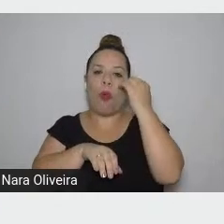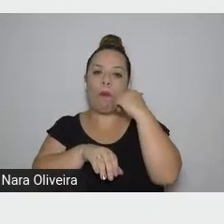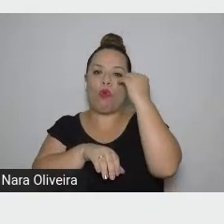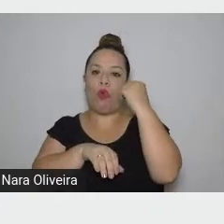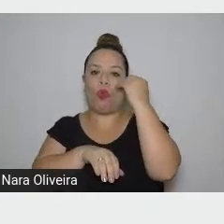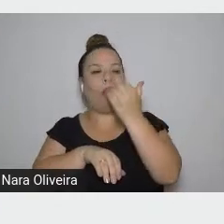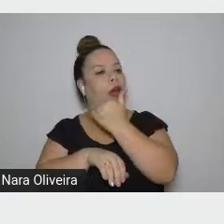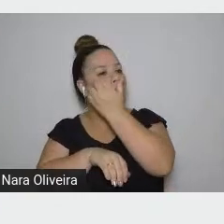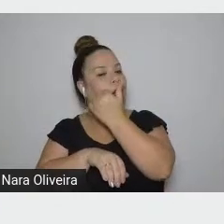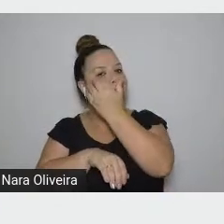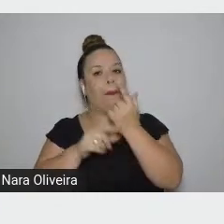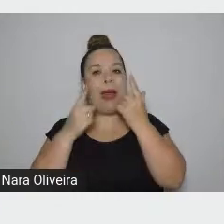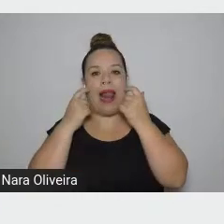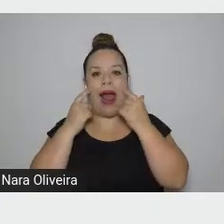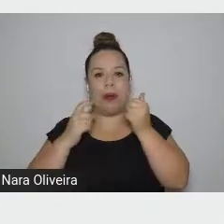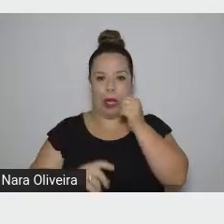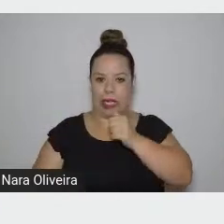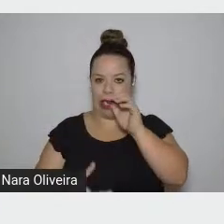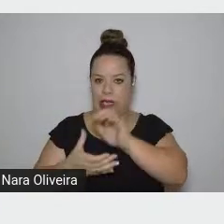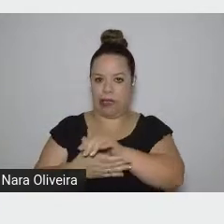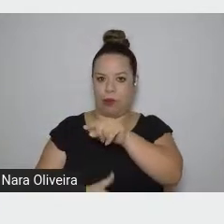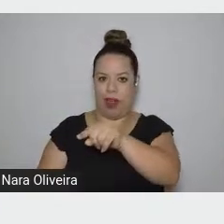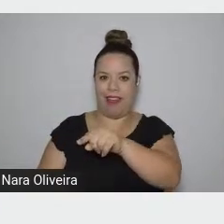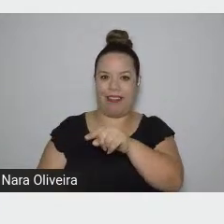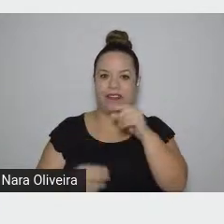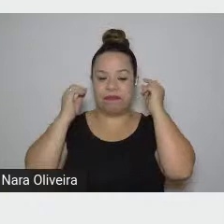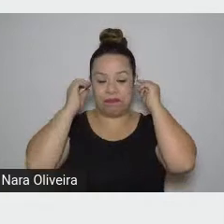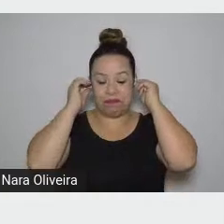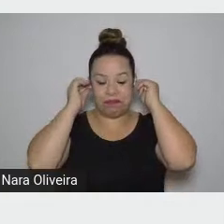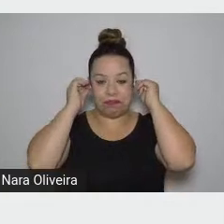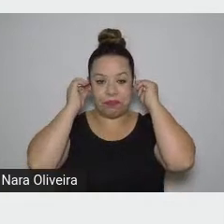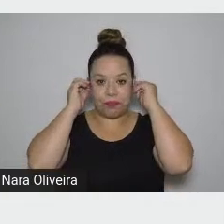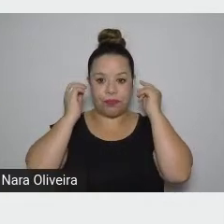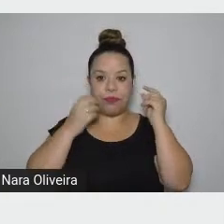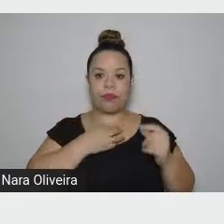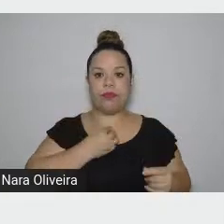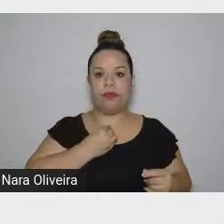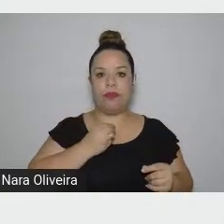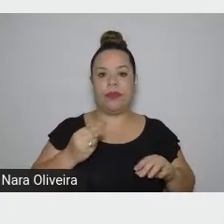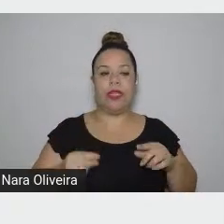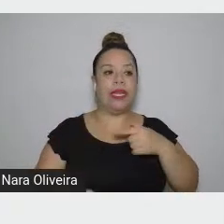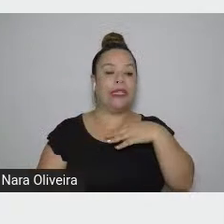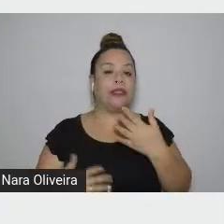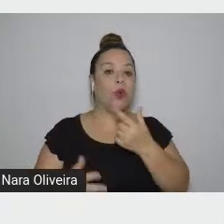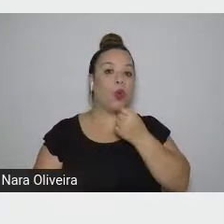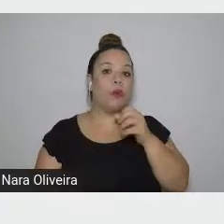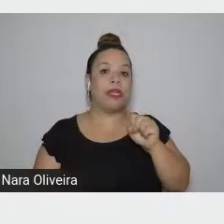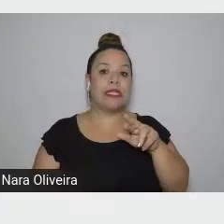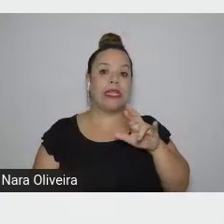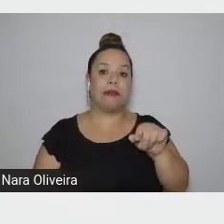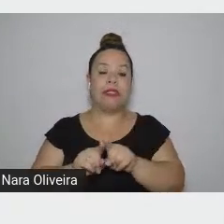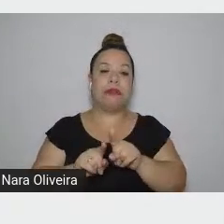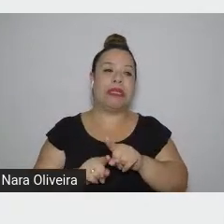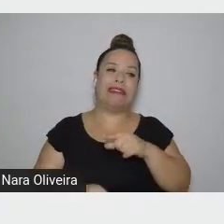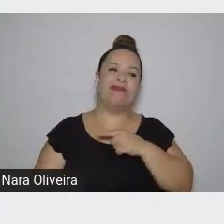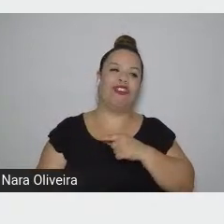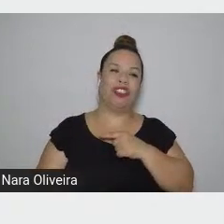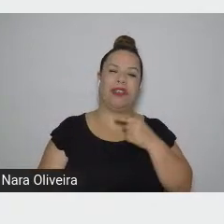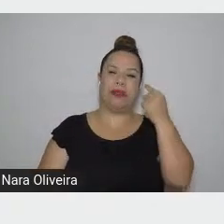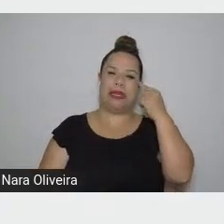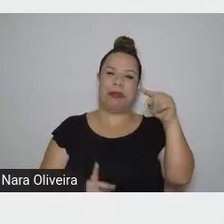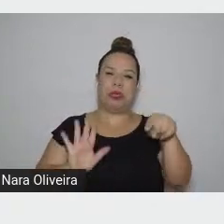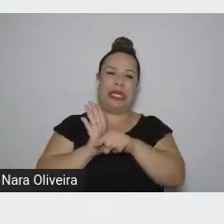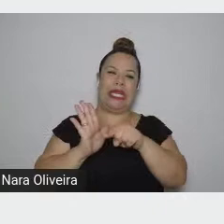O Saramago, no fim de sua vida, estava pessimista e cético quanto ao futuro.